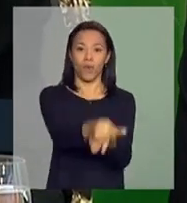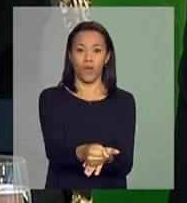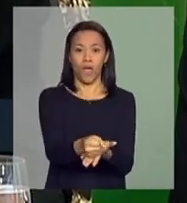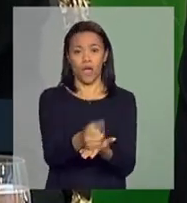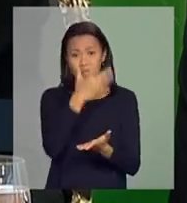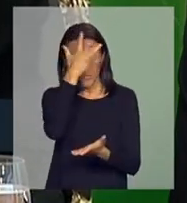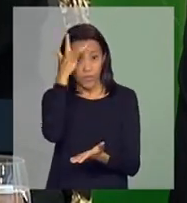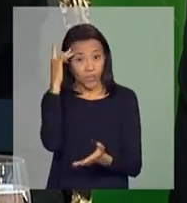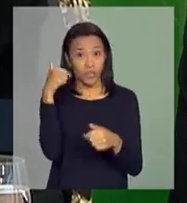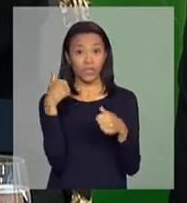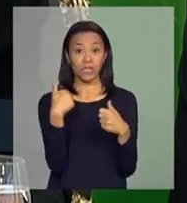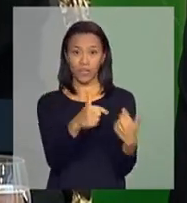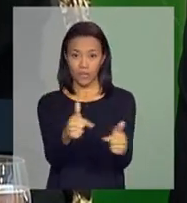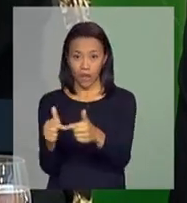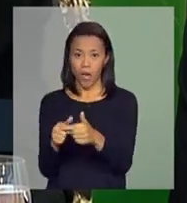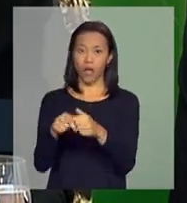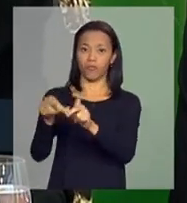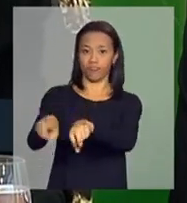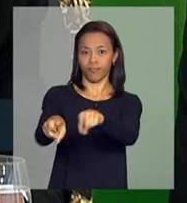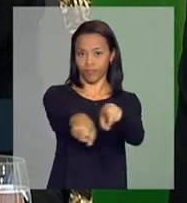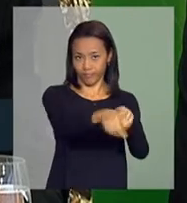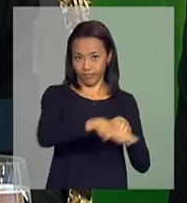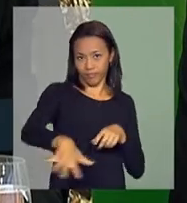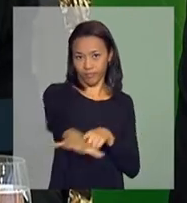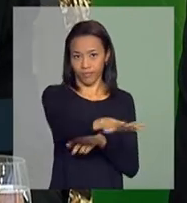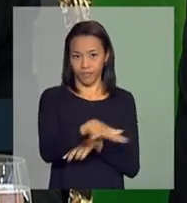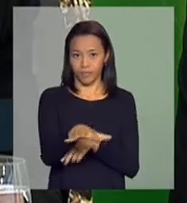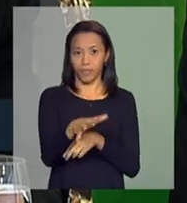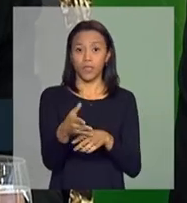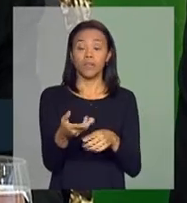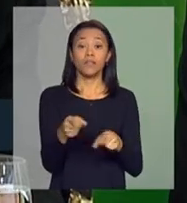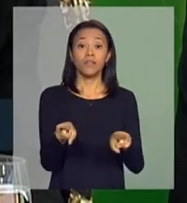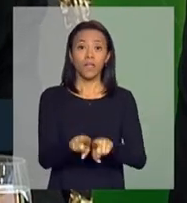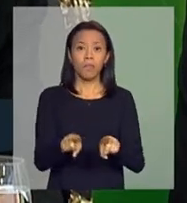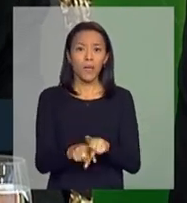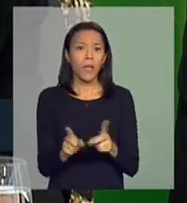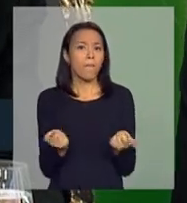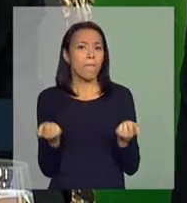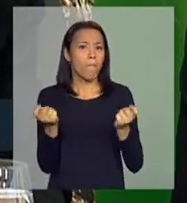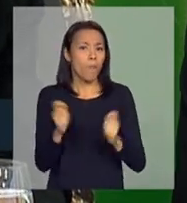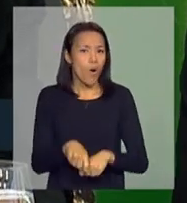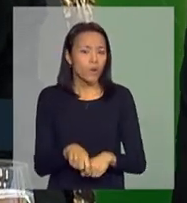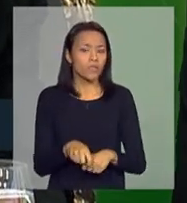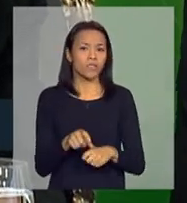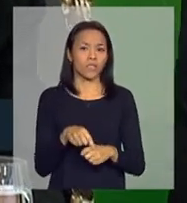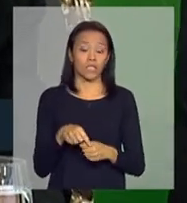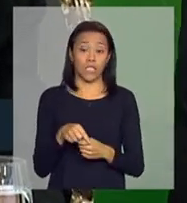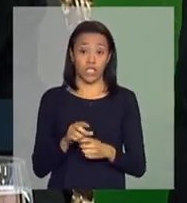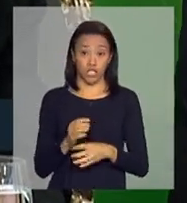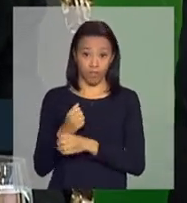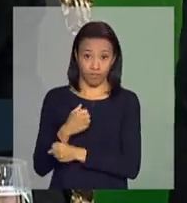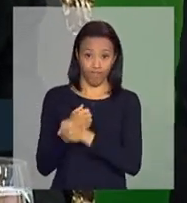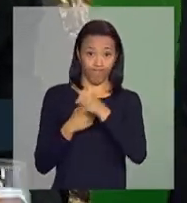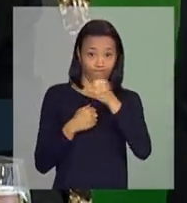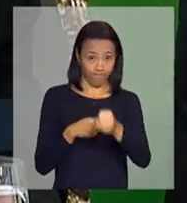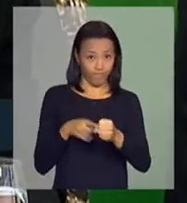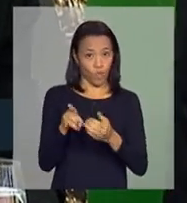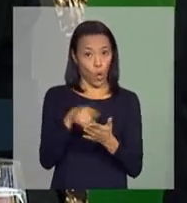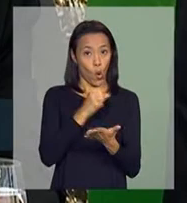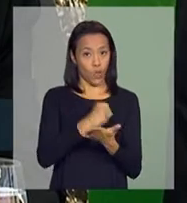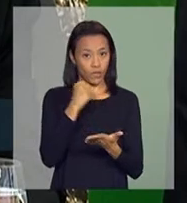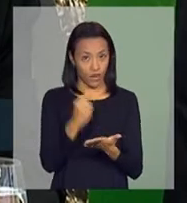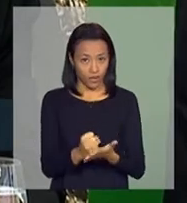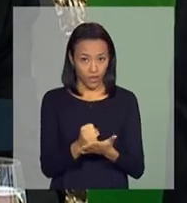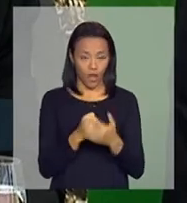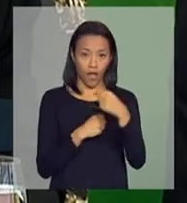ANATER. E ela possa contratar essas agências de extensão rural, as